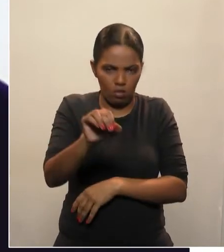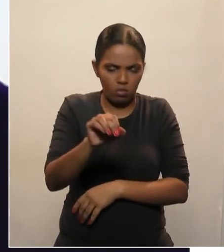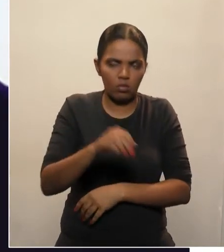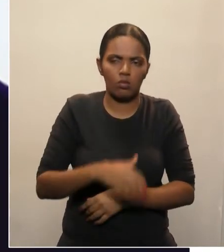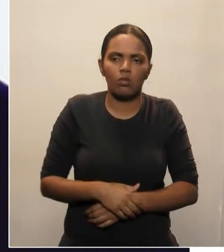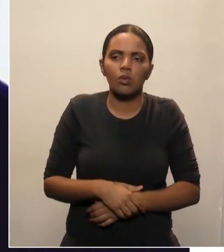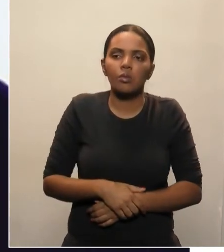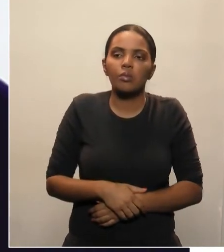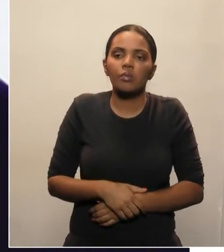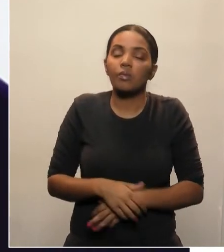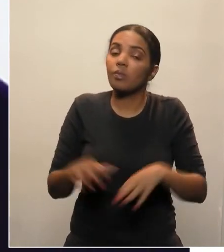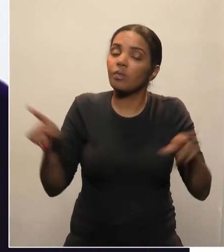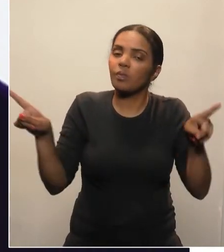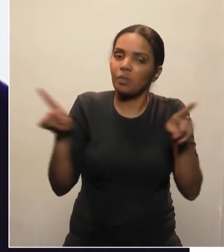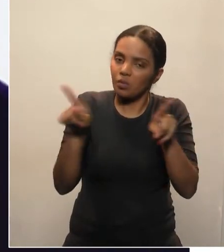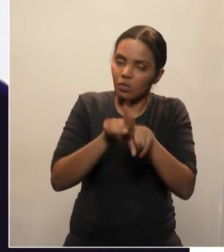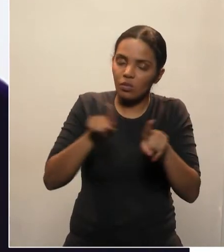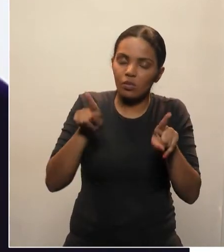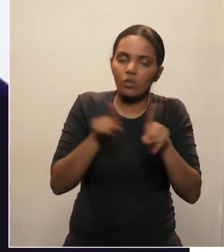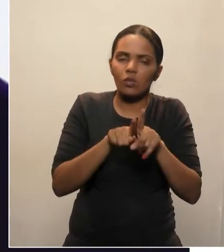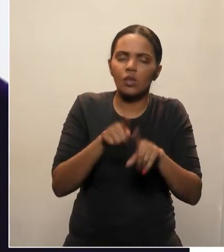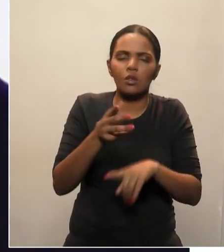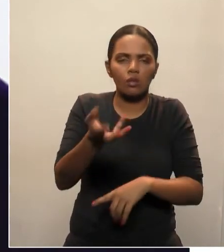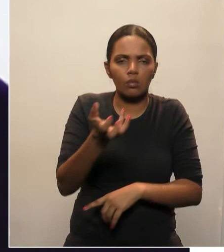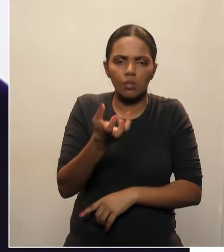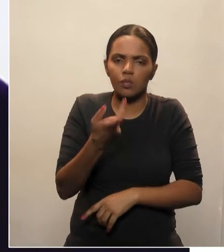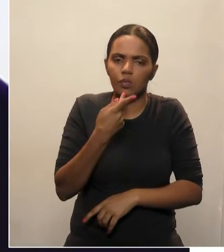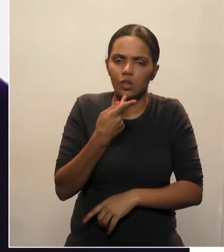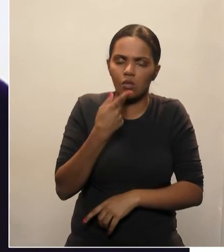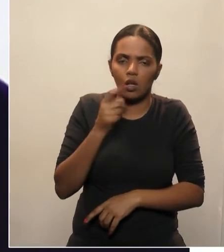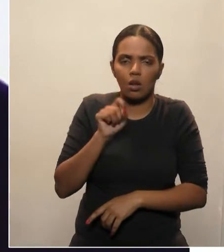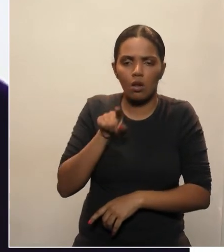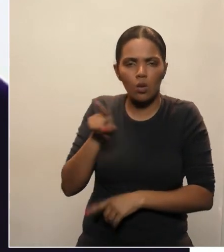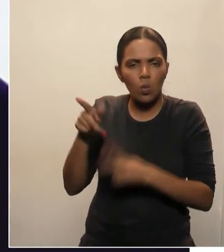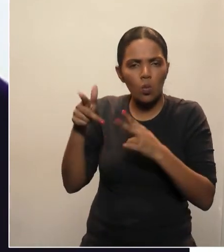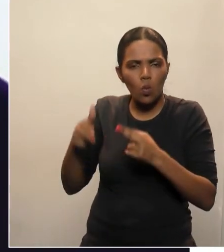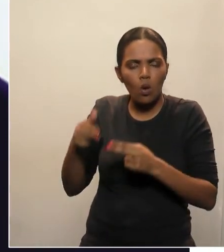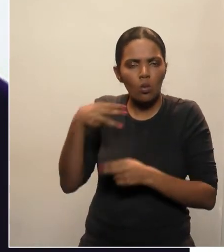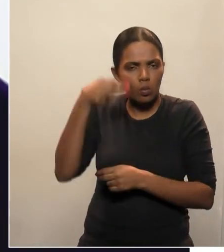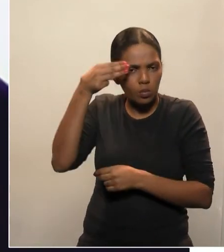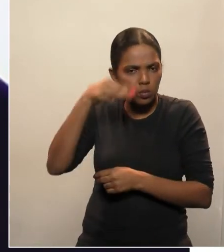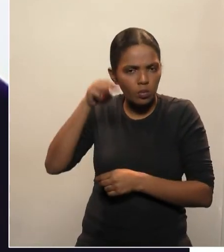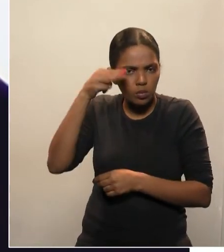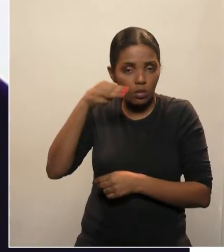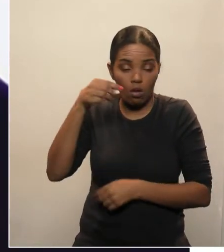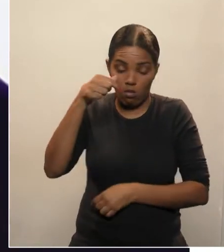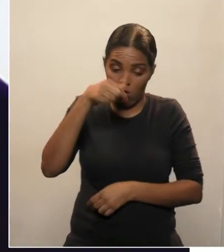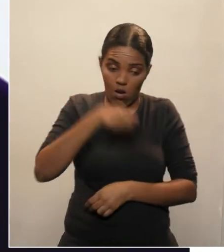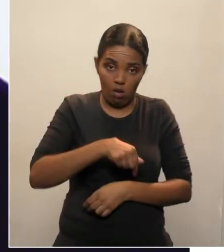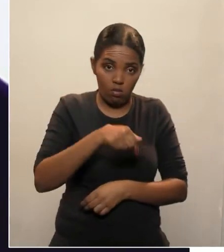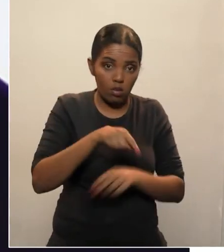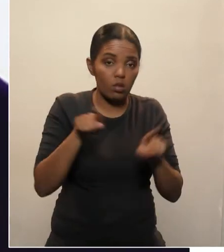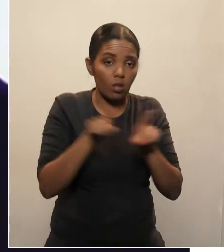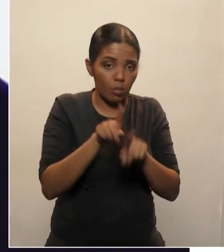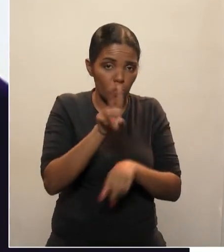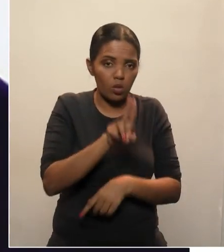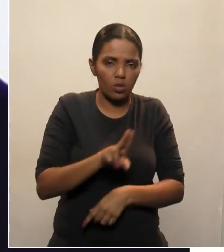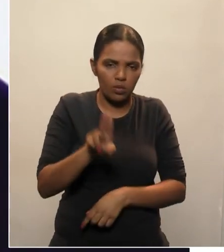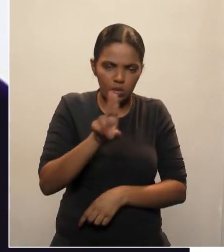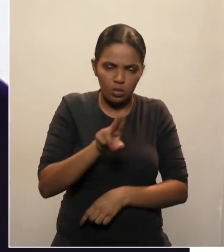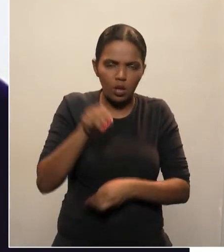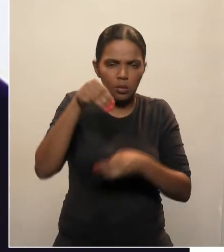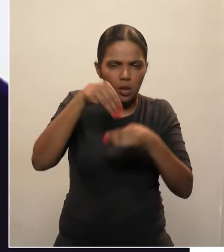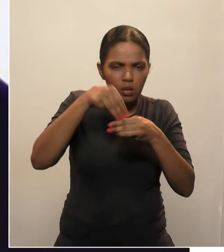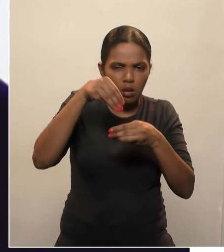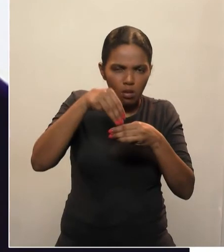repisar o pedido do deputado Terceiro Turini, aqui na UEM, deputado Terceiro Turini, nós também temos um